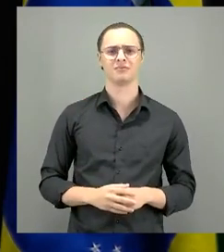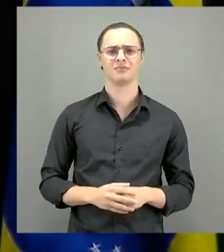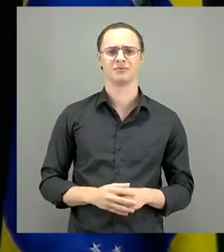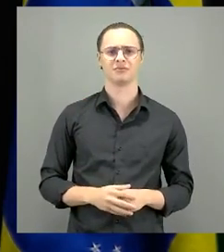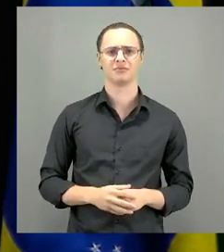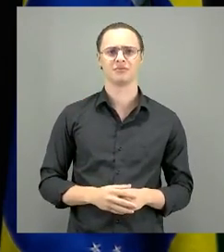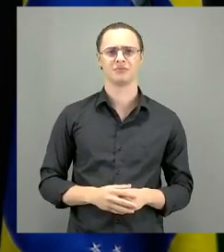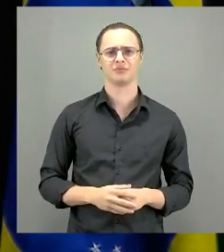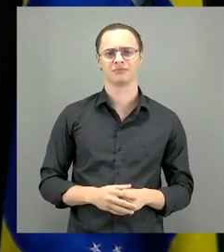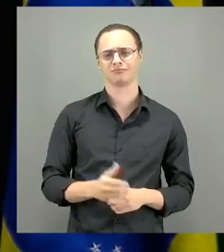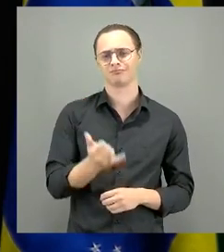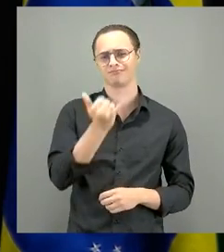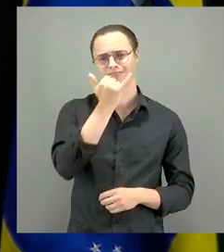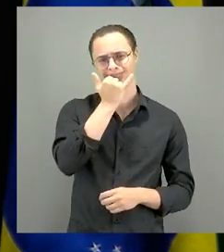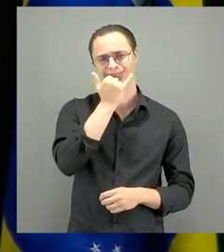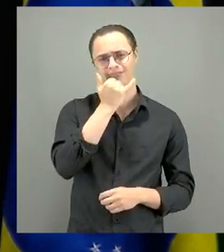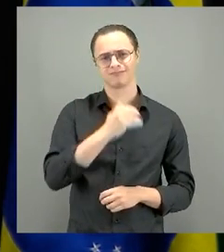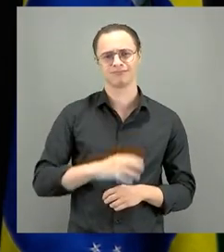Desculpa.